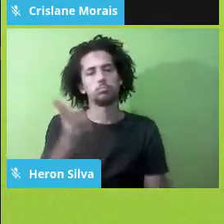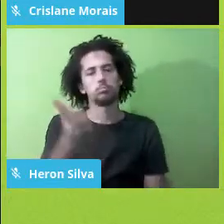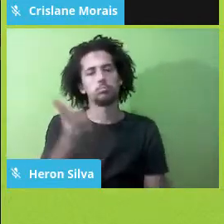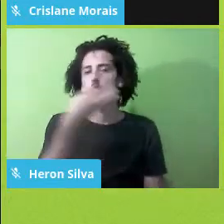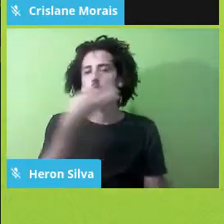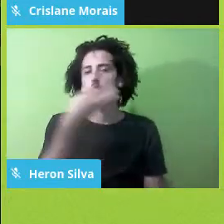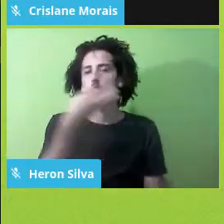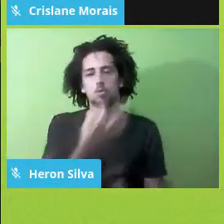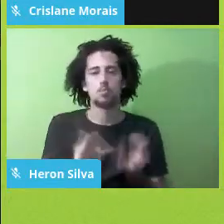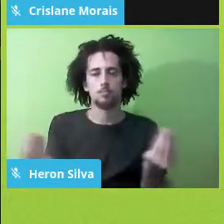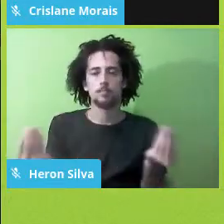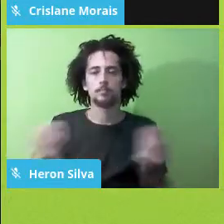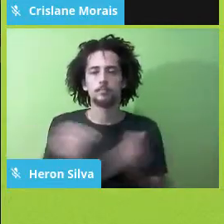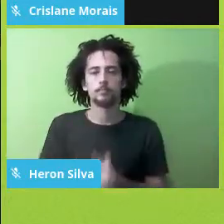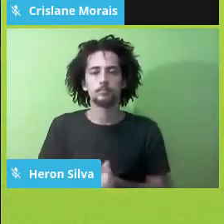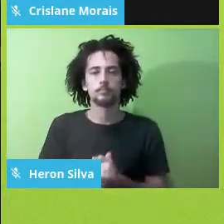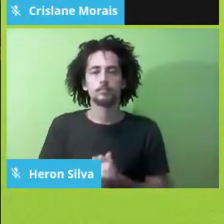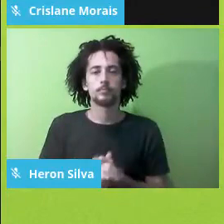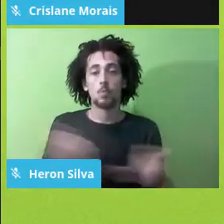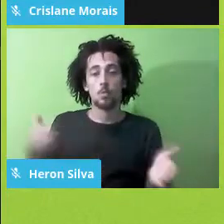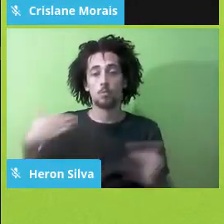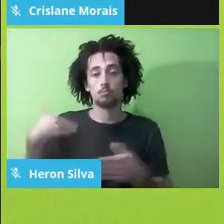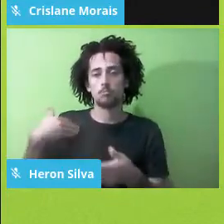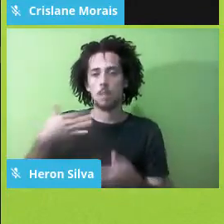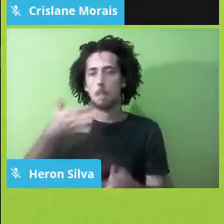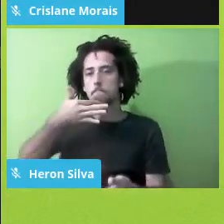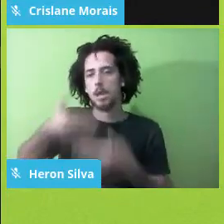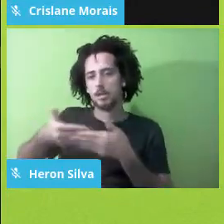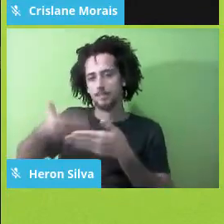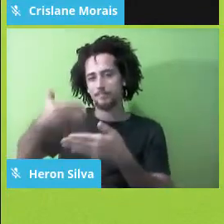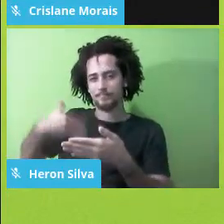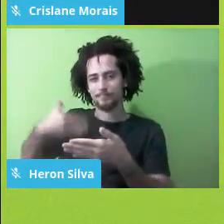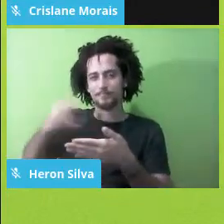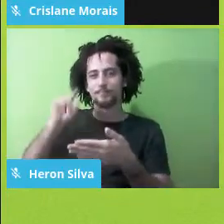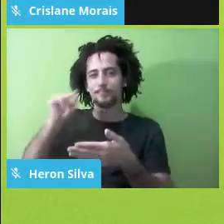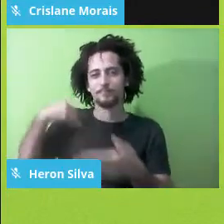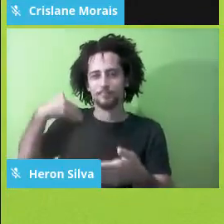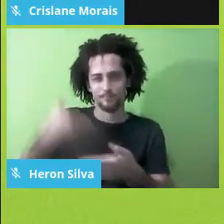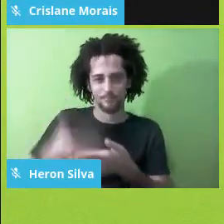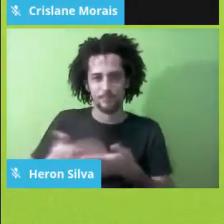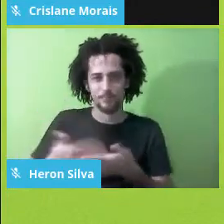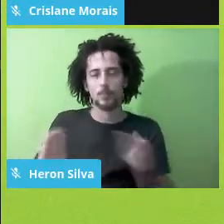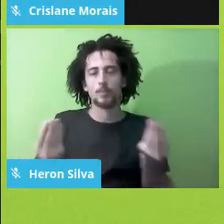recentemente, no governo atual, é tudo, enfim,